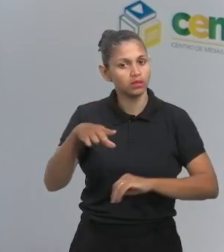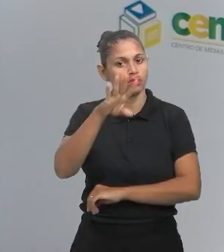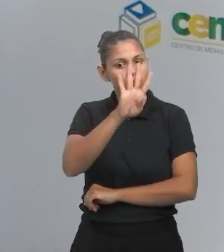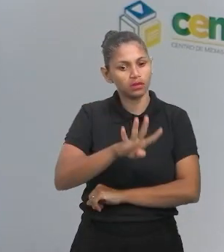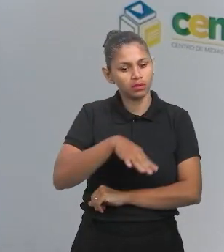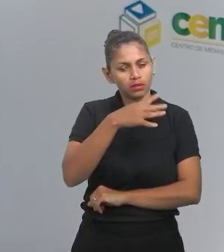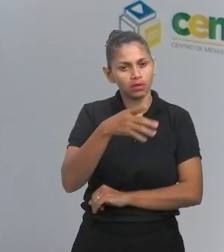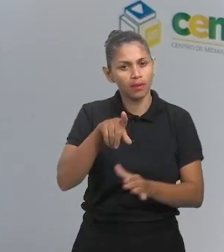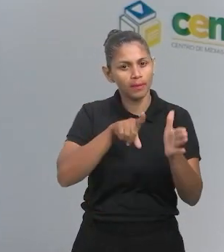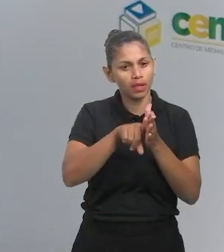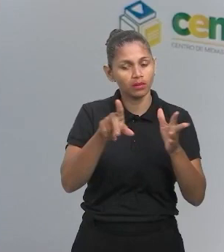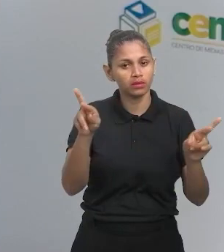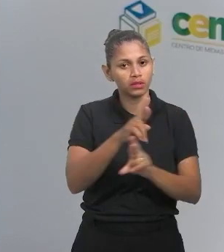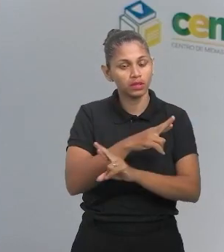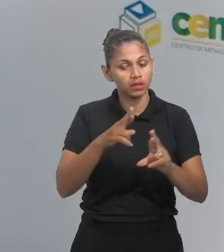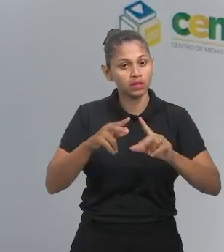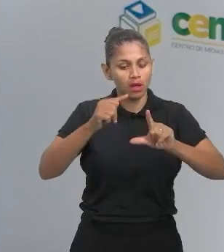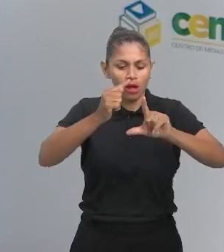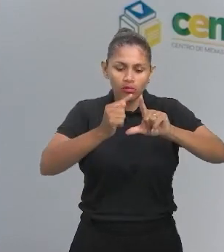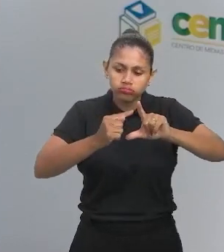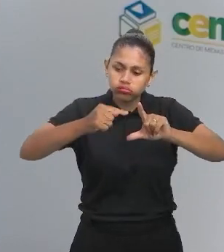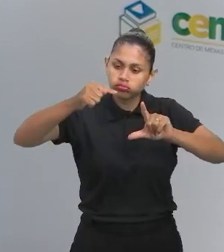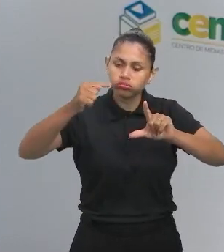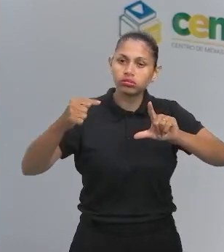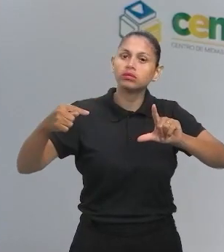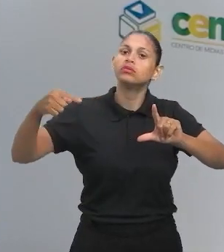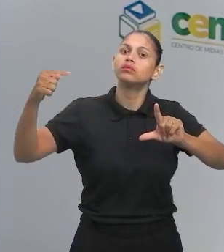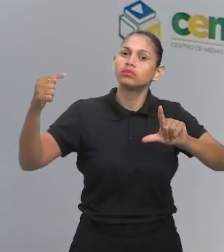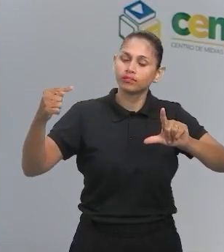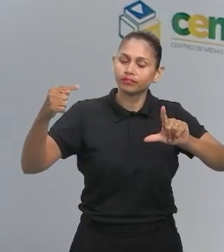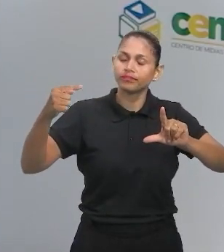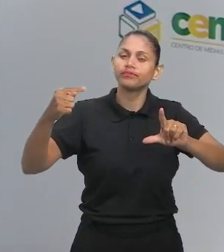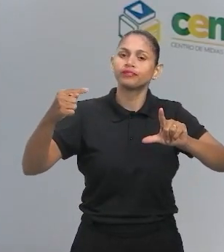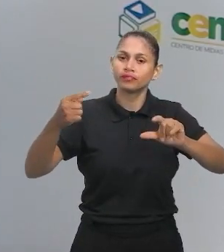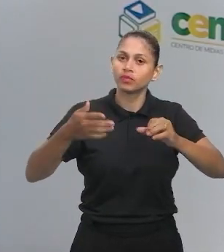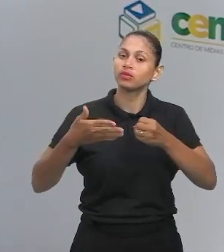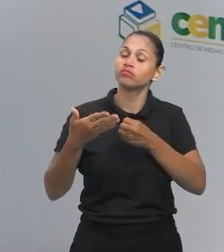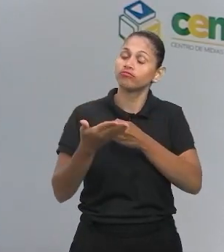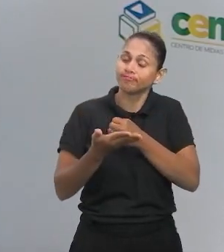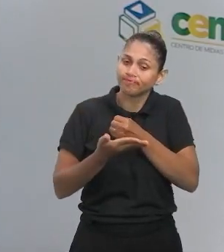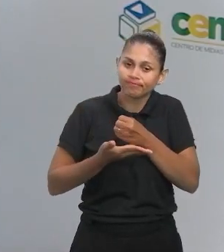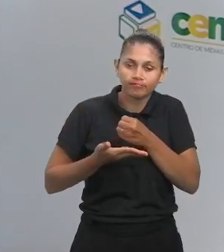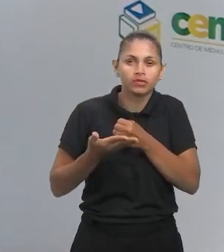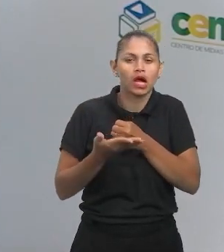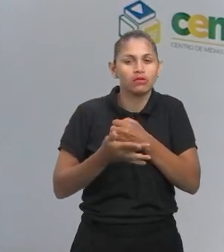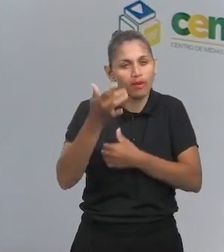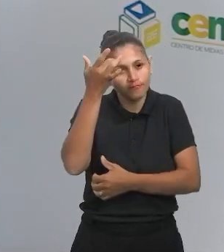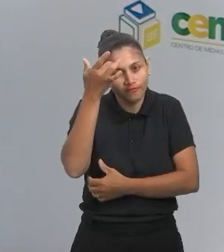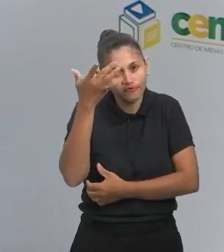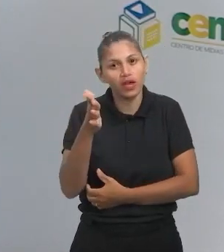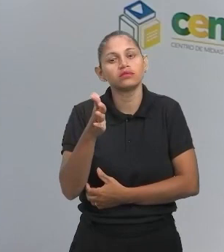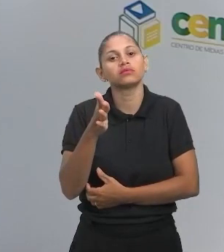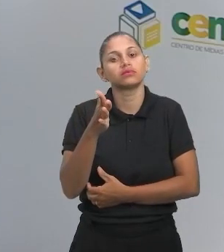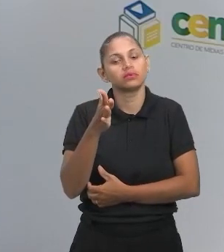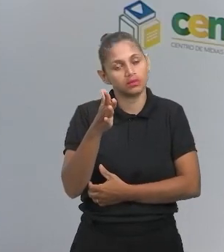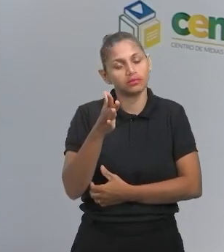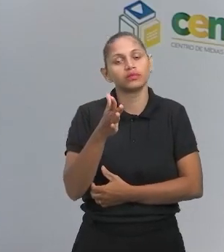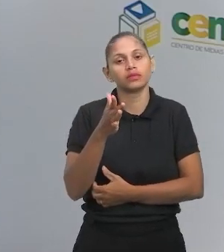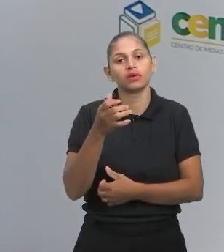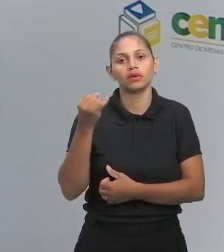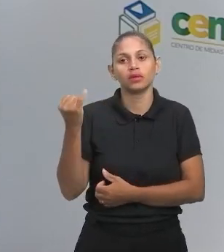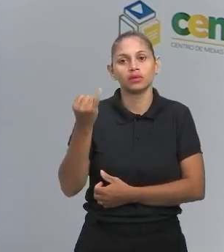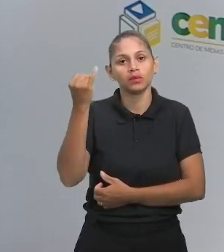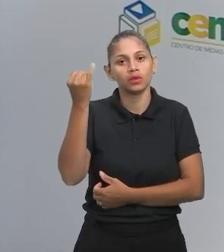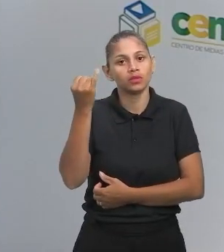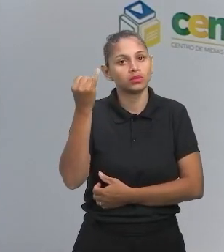questões que envolvem estatística, principalmente de média aritmética, são questões consideradas fáceis na sua prova. Então, é importante que você não possa